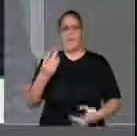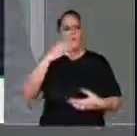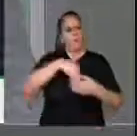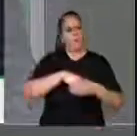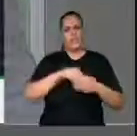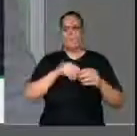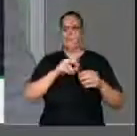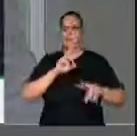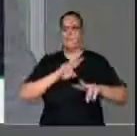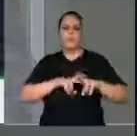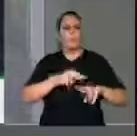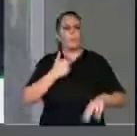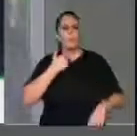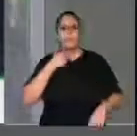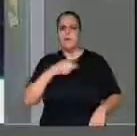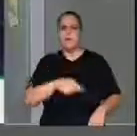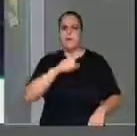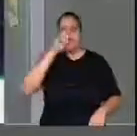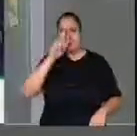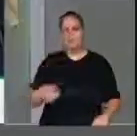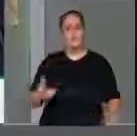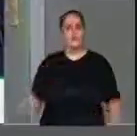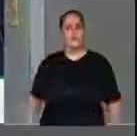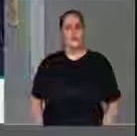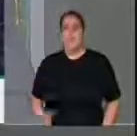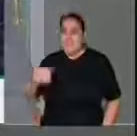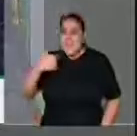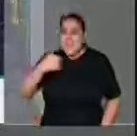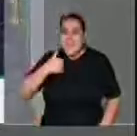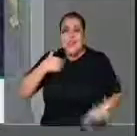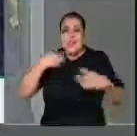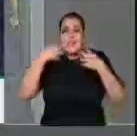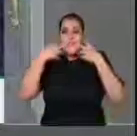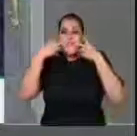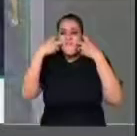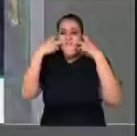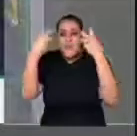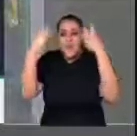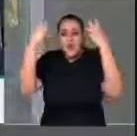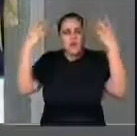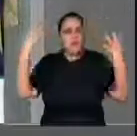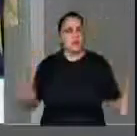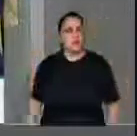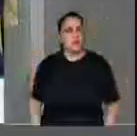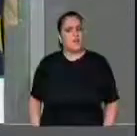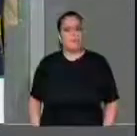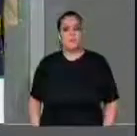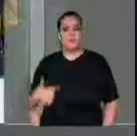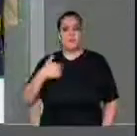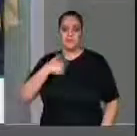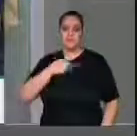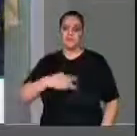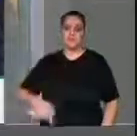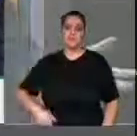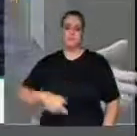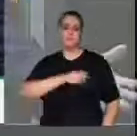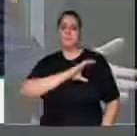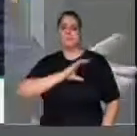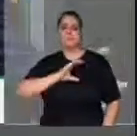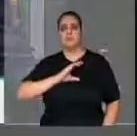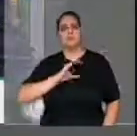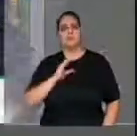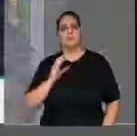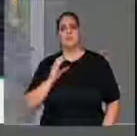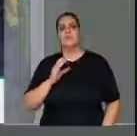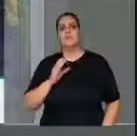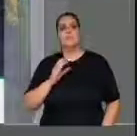vergonha disso. Como presidente da Frente Parlamentar da Segurança Pública, sou muito cobrado nas ruas e a gente